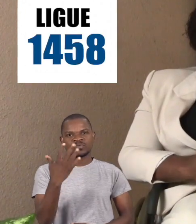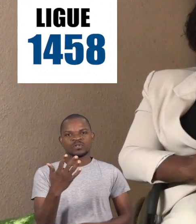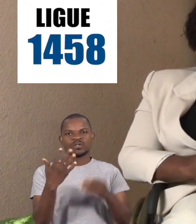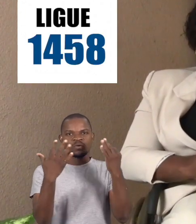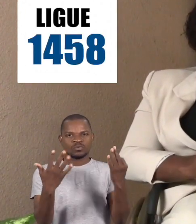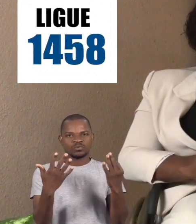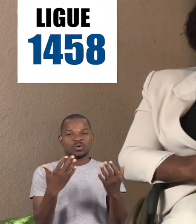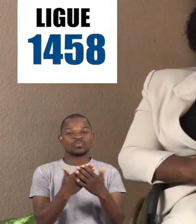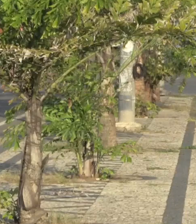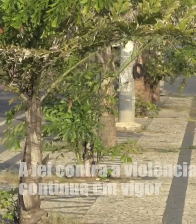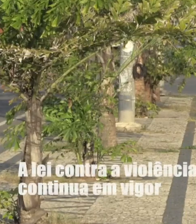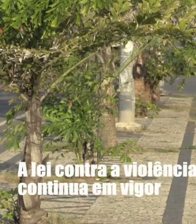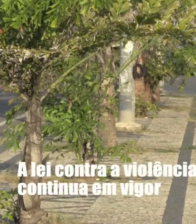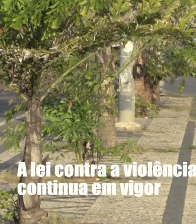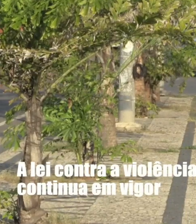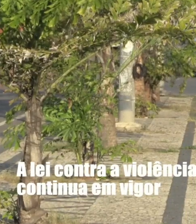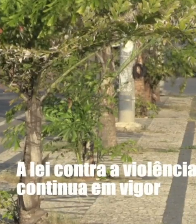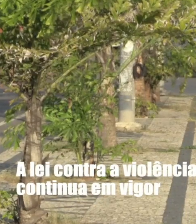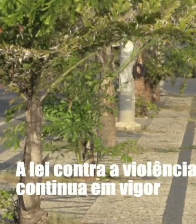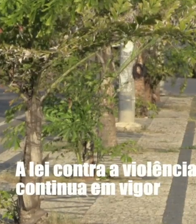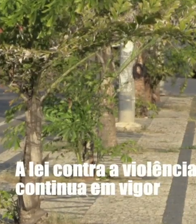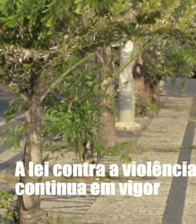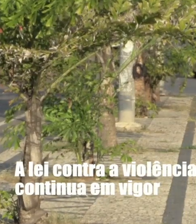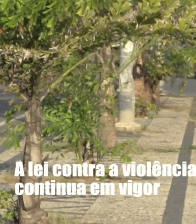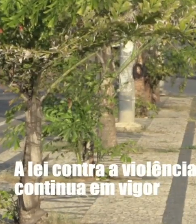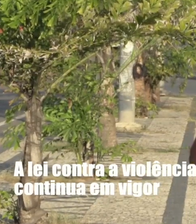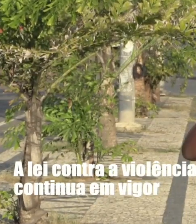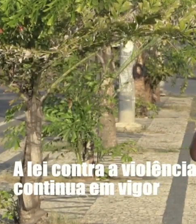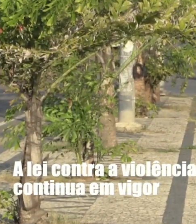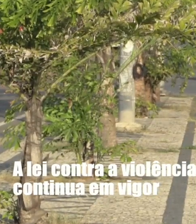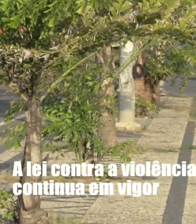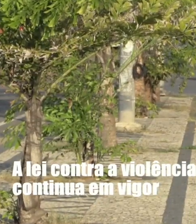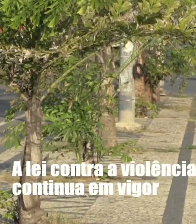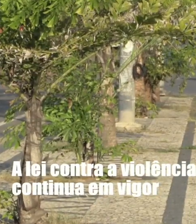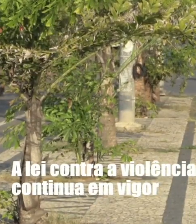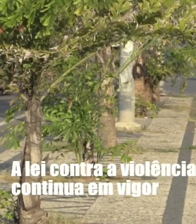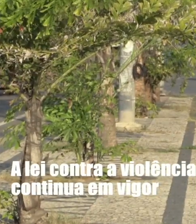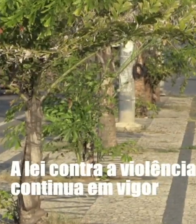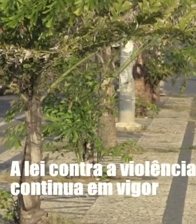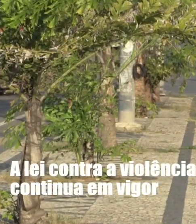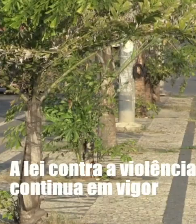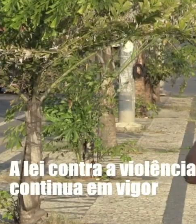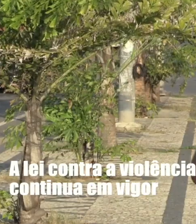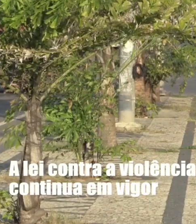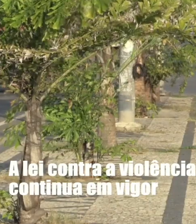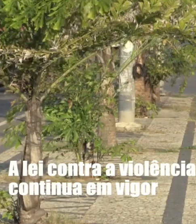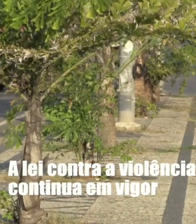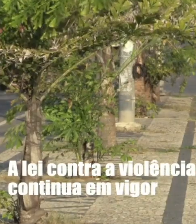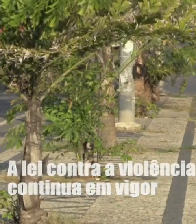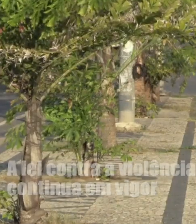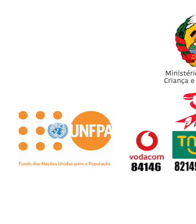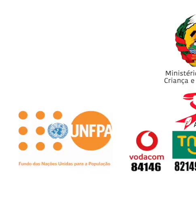1458. A lei contra a violência continua em vigor durante a resposta à Covid